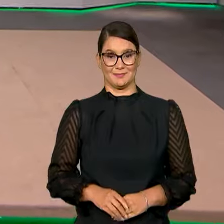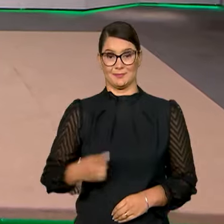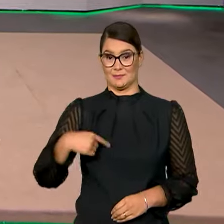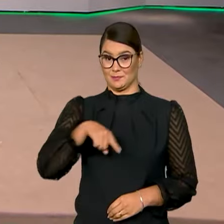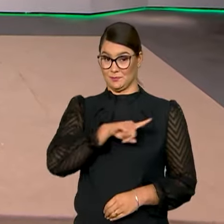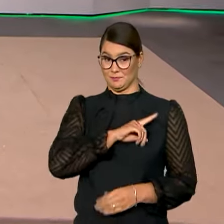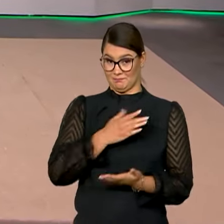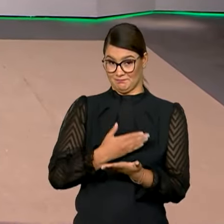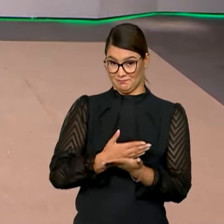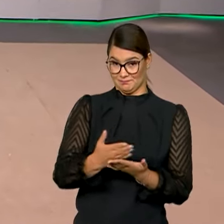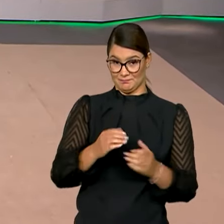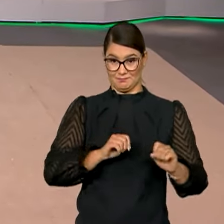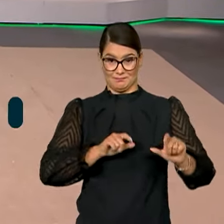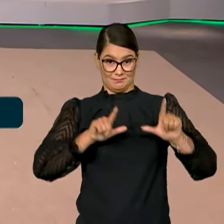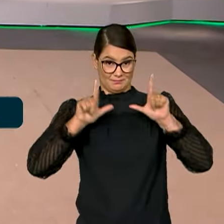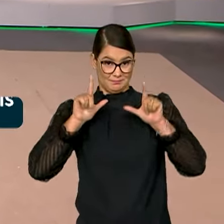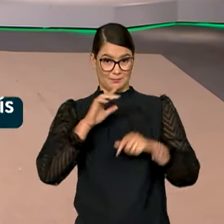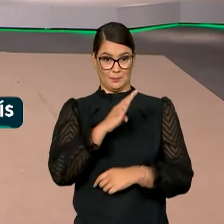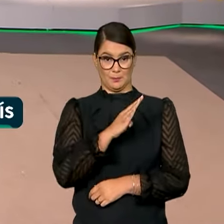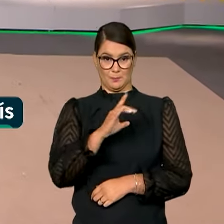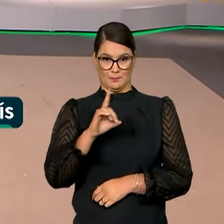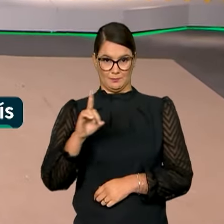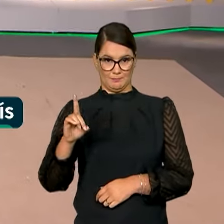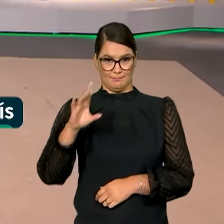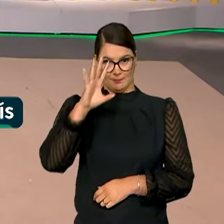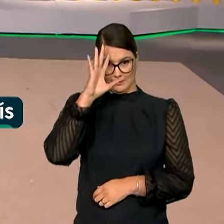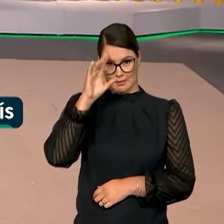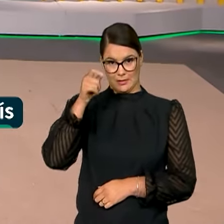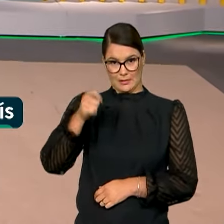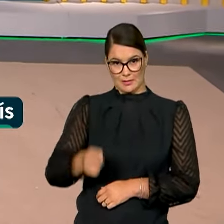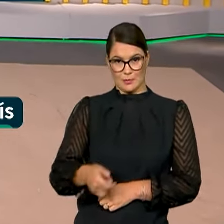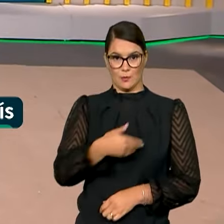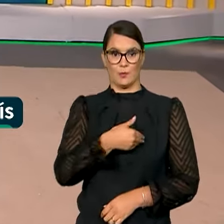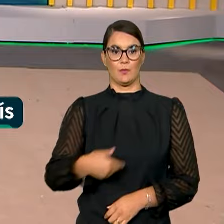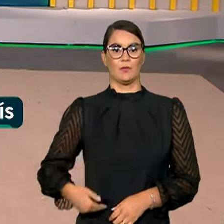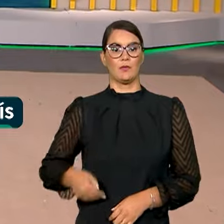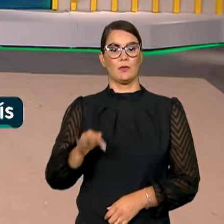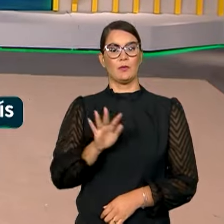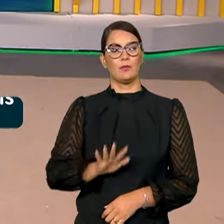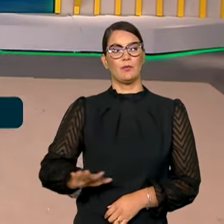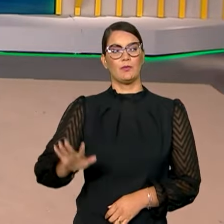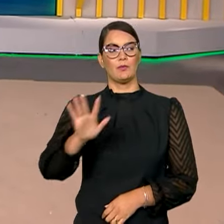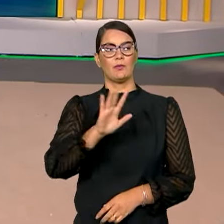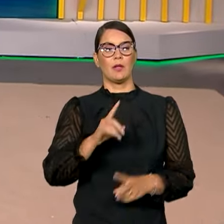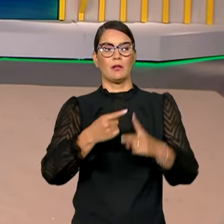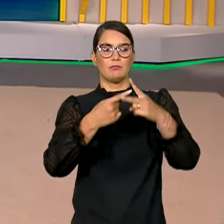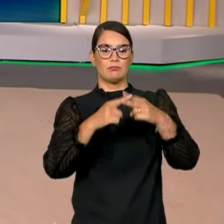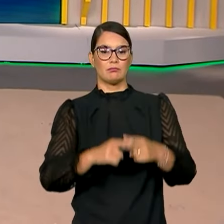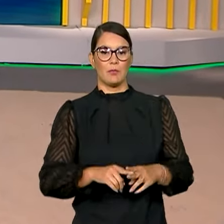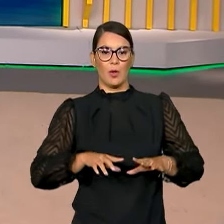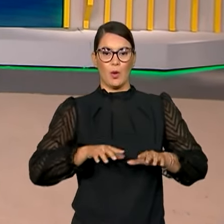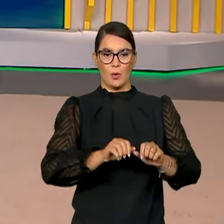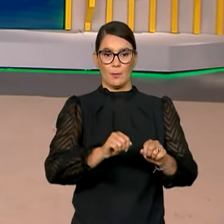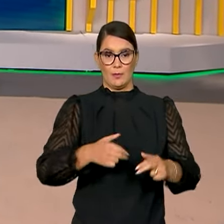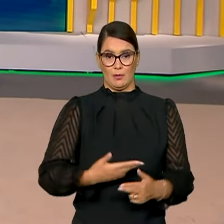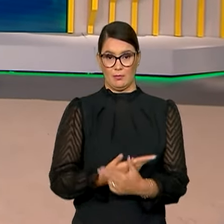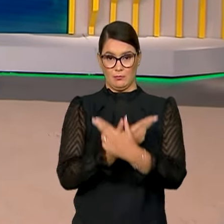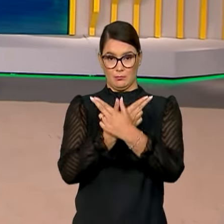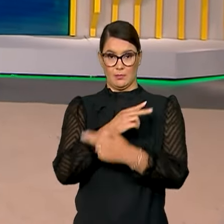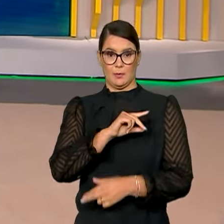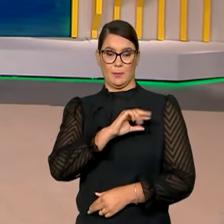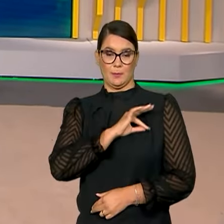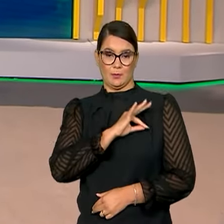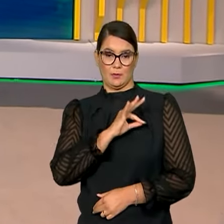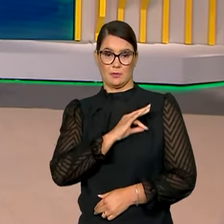E nós começamos esta edição do Brasil em Dia com a decisão do governo federal de remodelar a ocupação das Forças Armadas e da